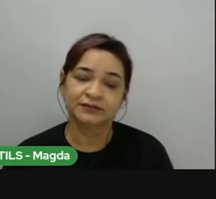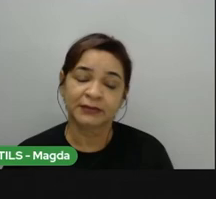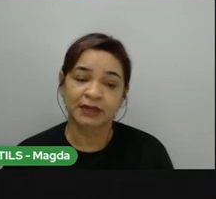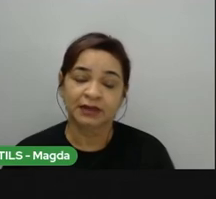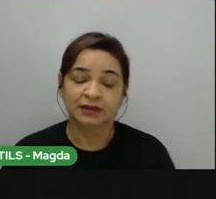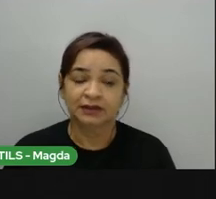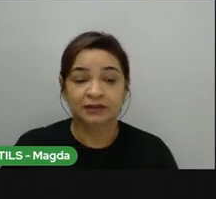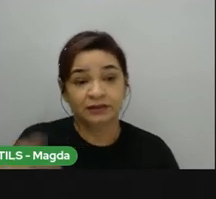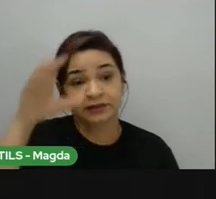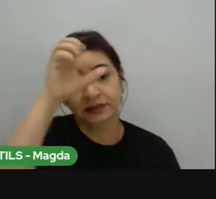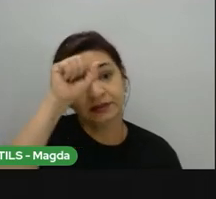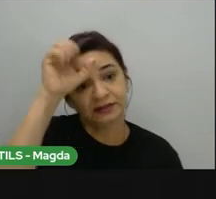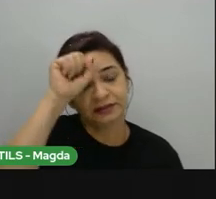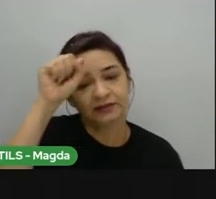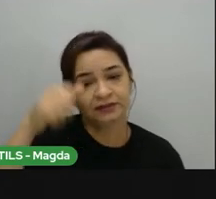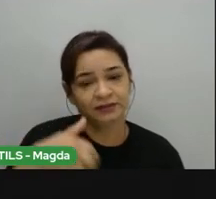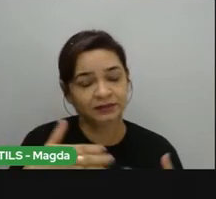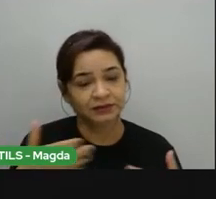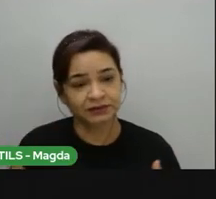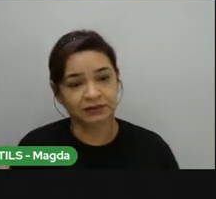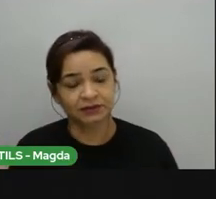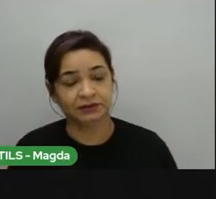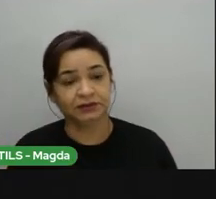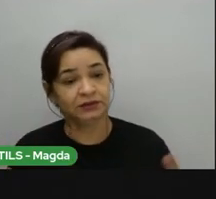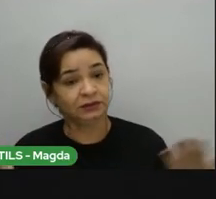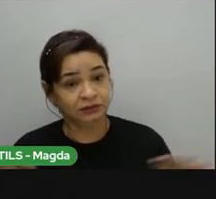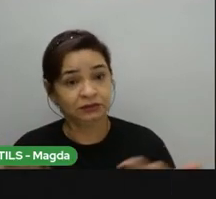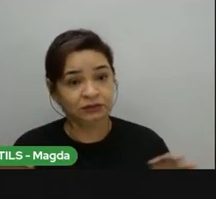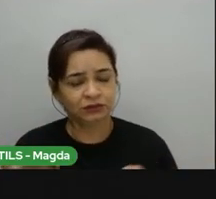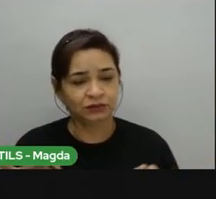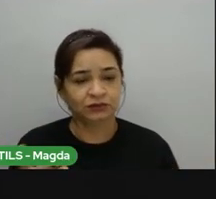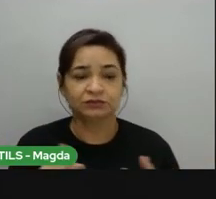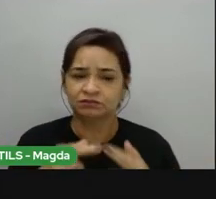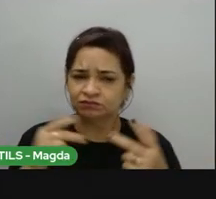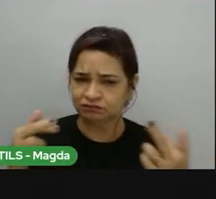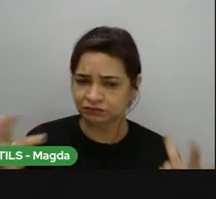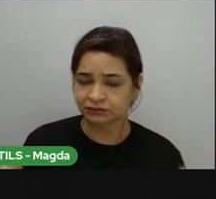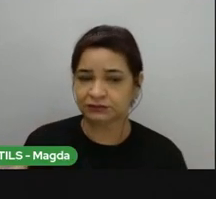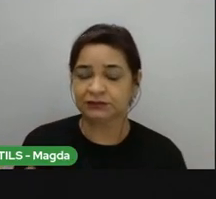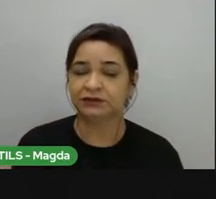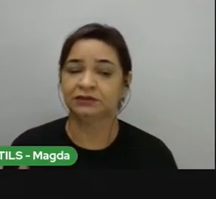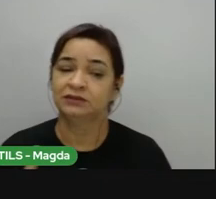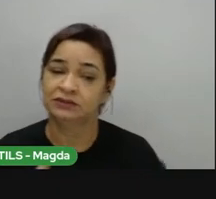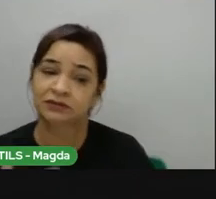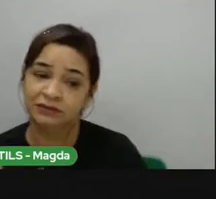E aí, pessoal, eu acho que a aprendeu bastante coisa hoje, hein? Gostaram?